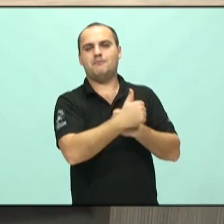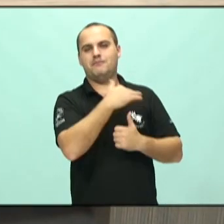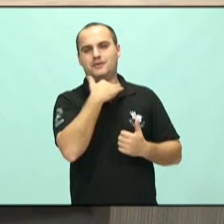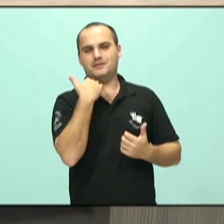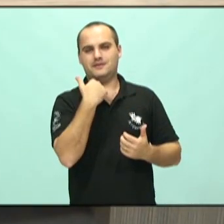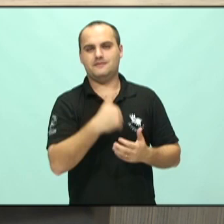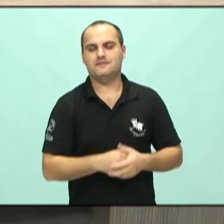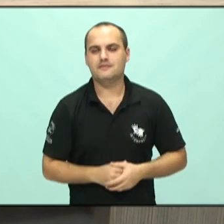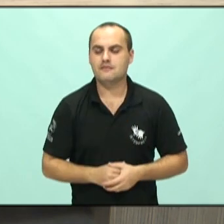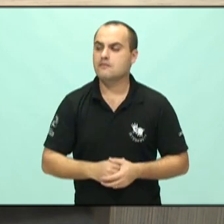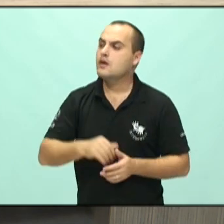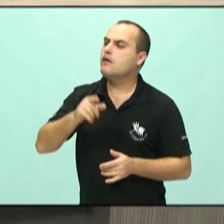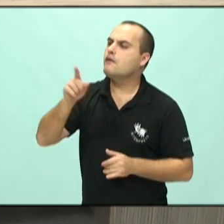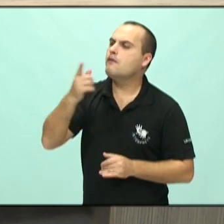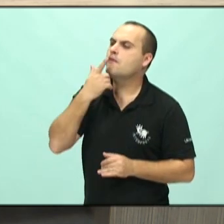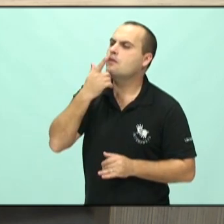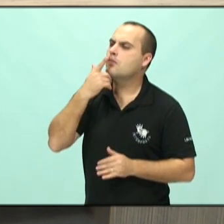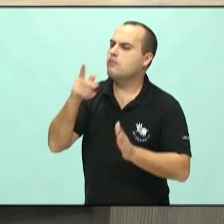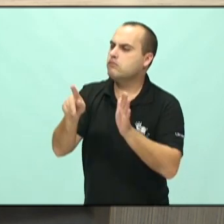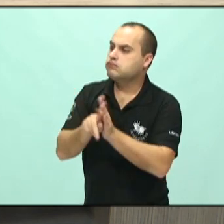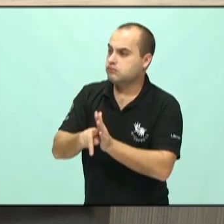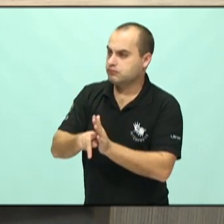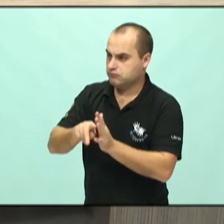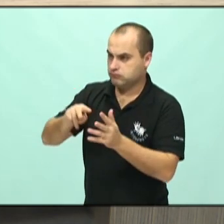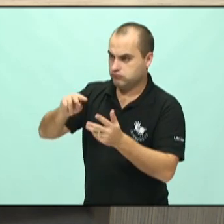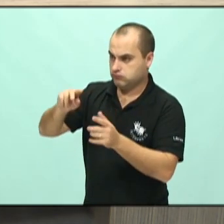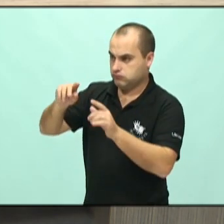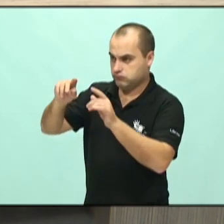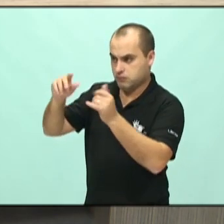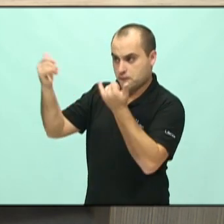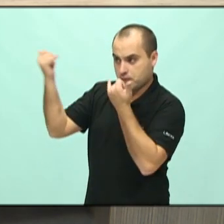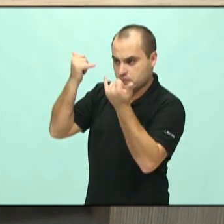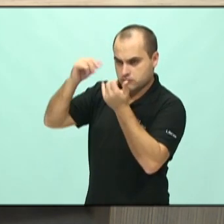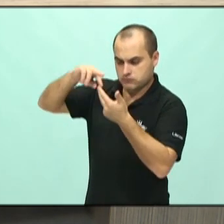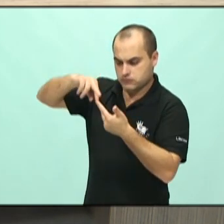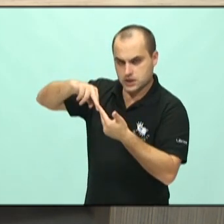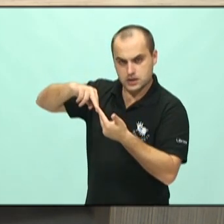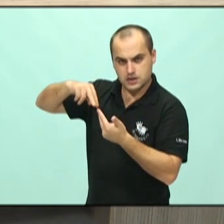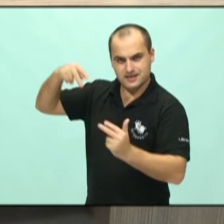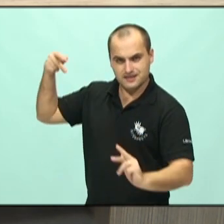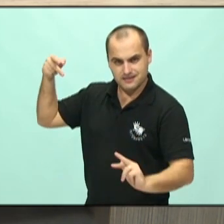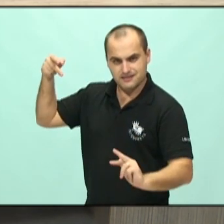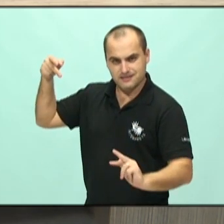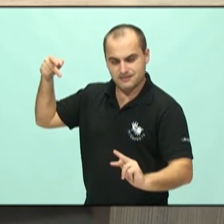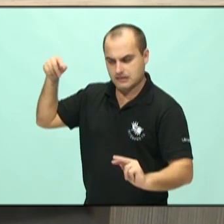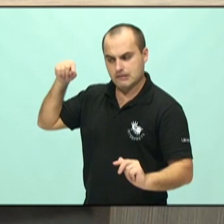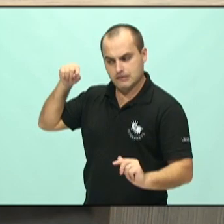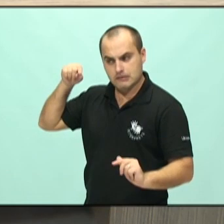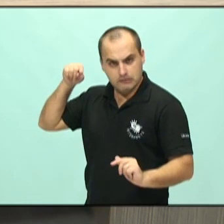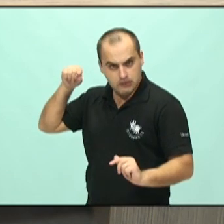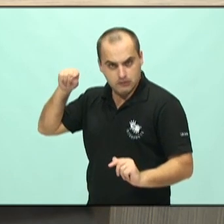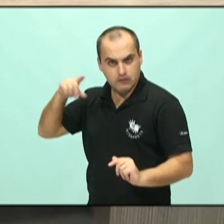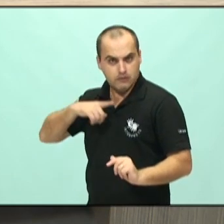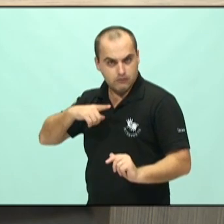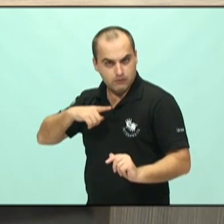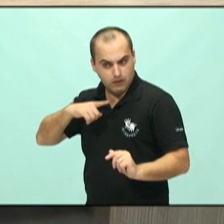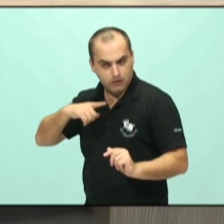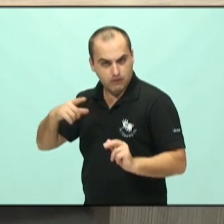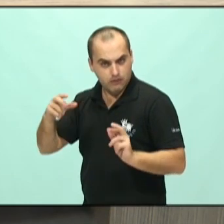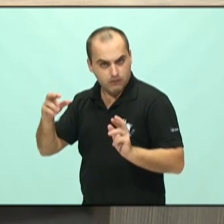genético, o que a gente pode compreender disso? Há uma relação entre a depressão